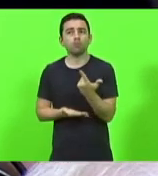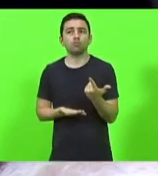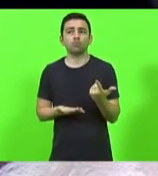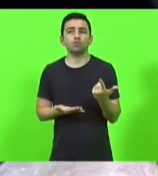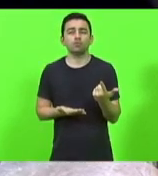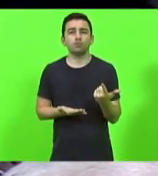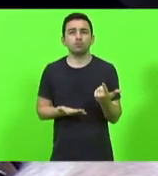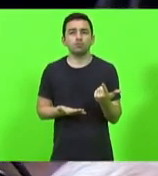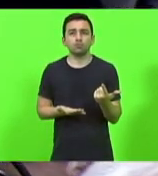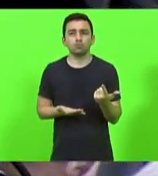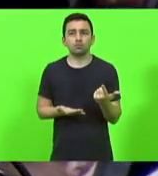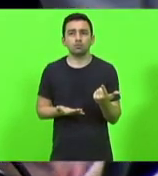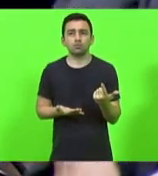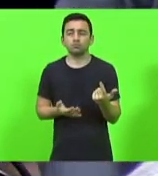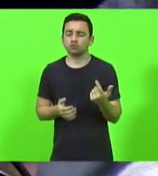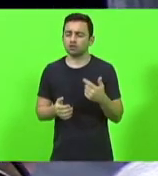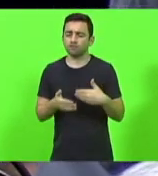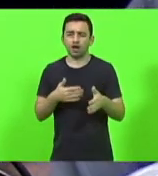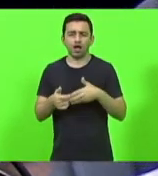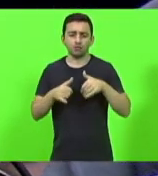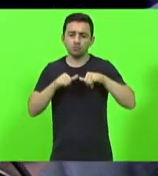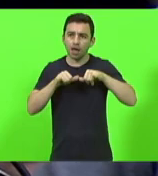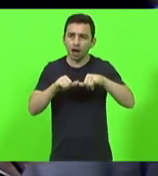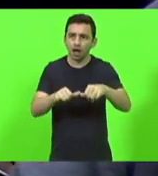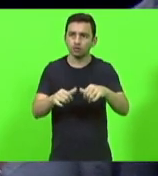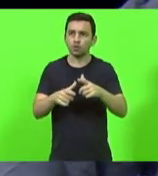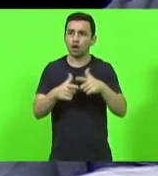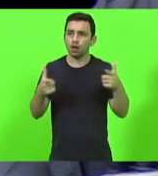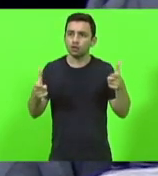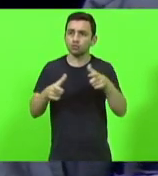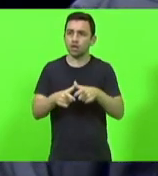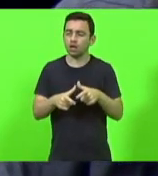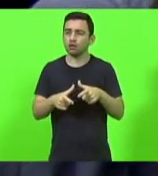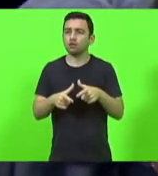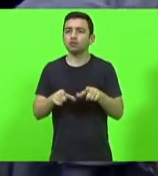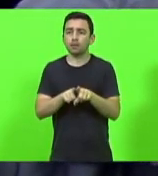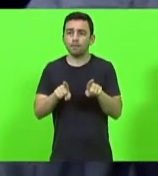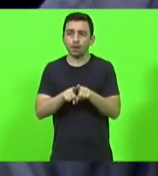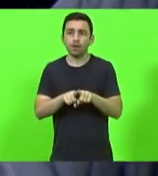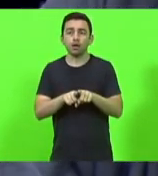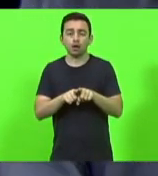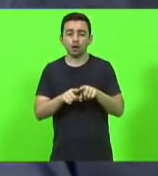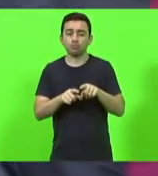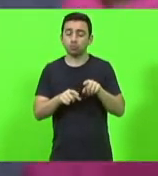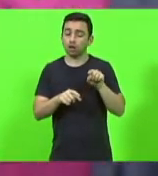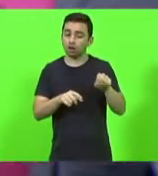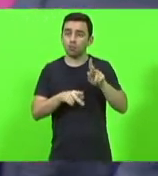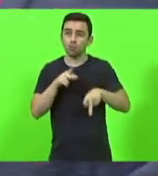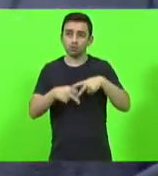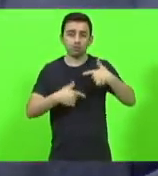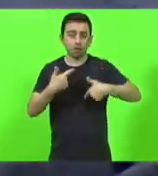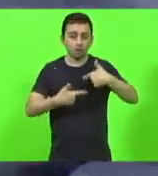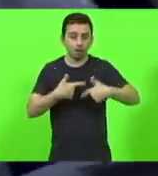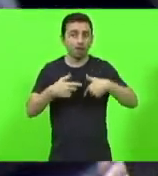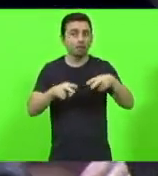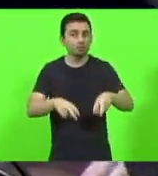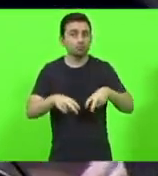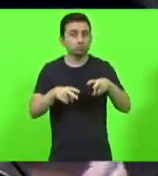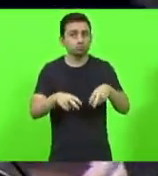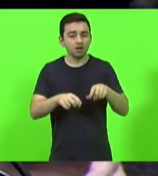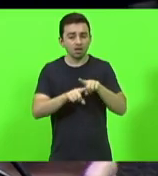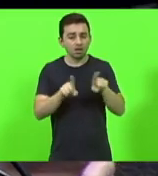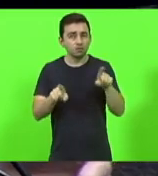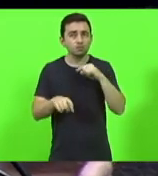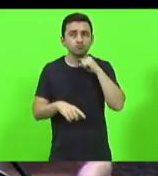grande e pequeno, mas sendo ele o catarinense produtor, que não tem a oportunidade de